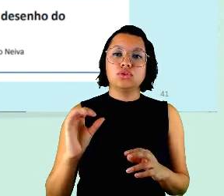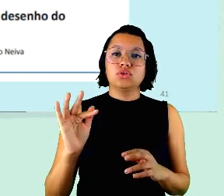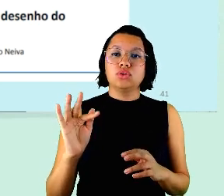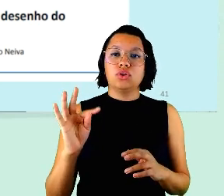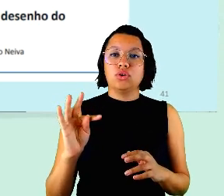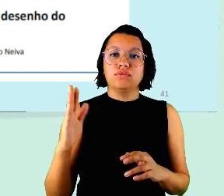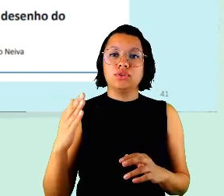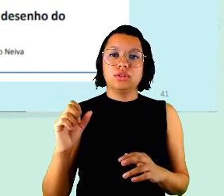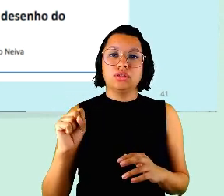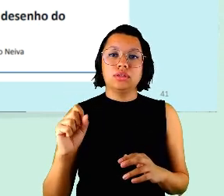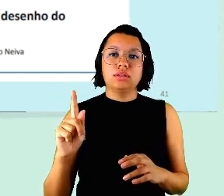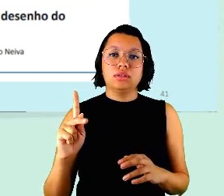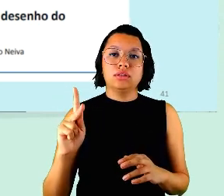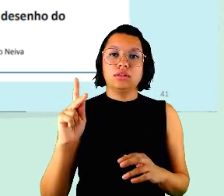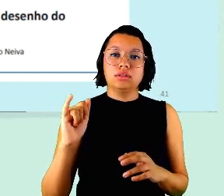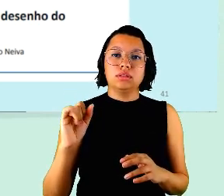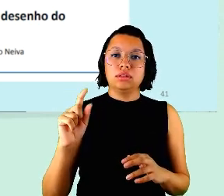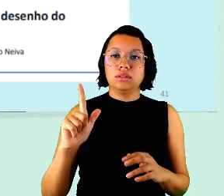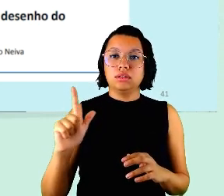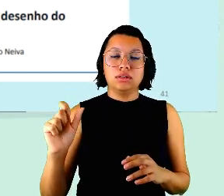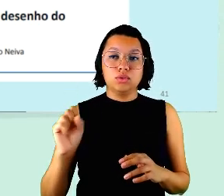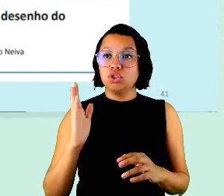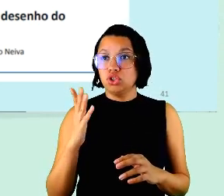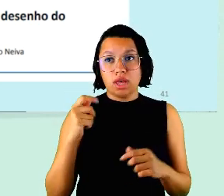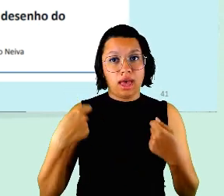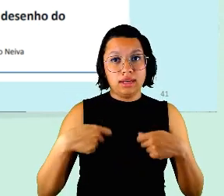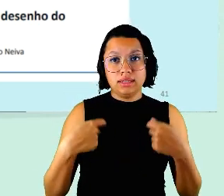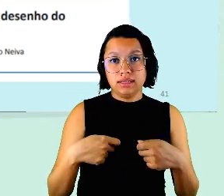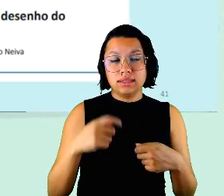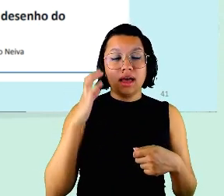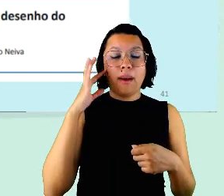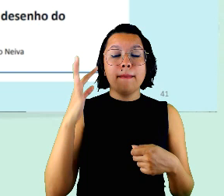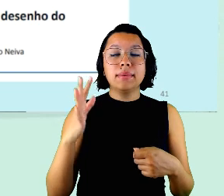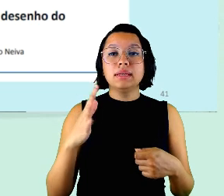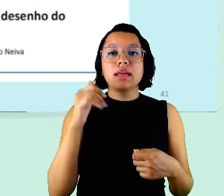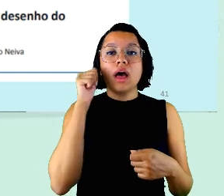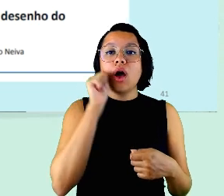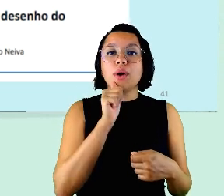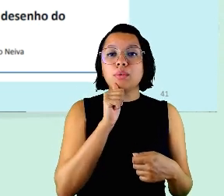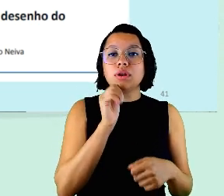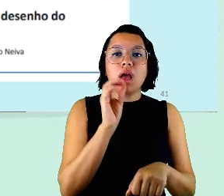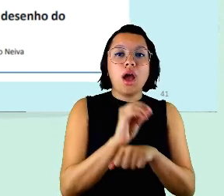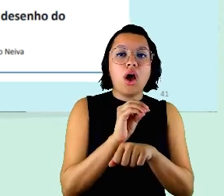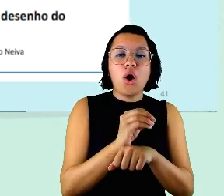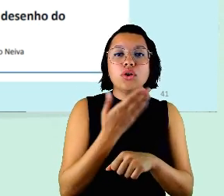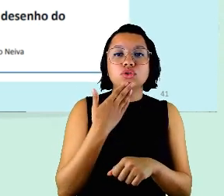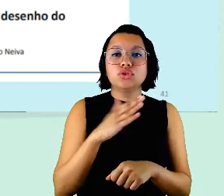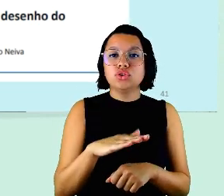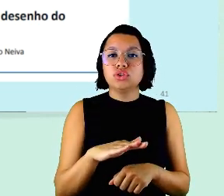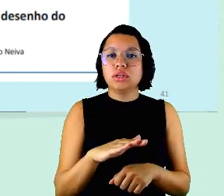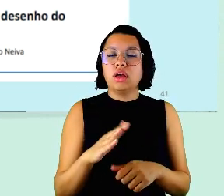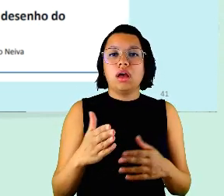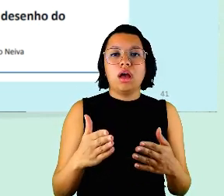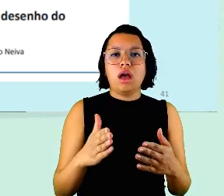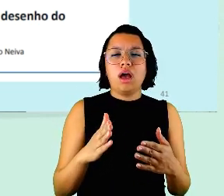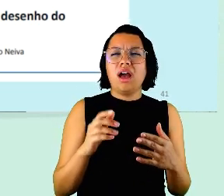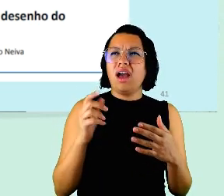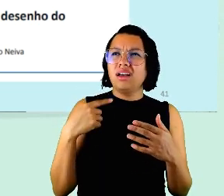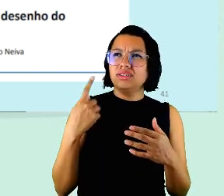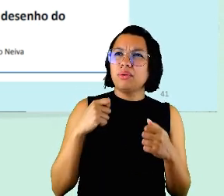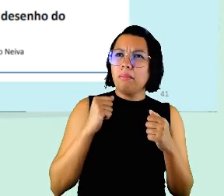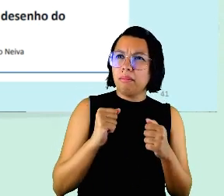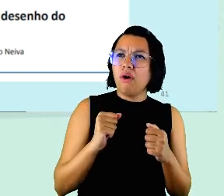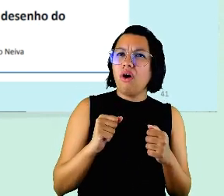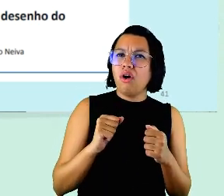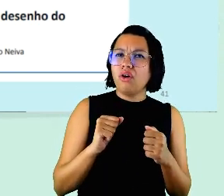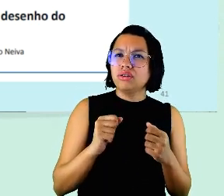necessárias antes né de pensar a questão feminina no cuidado de crianças pequenas será que a gente pode mesmo dar para uma pessoa